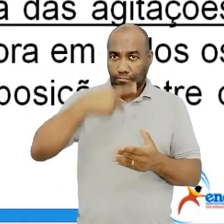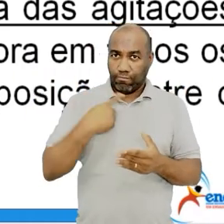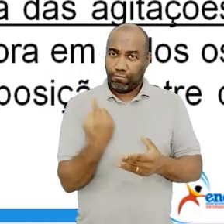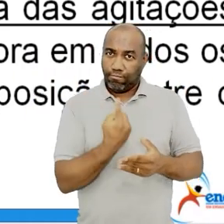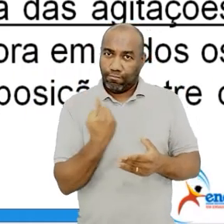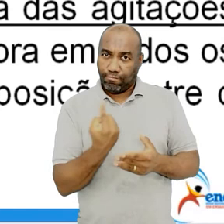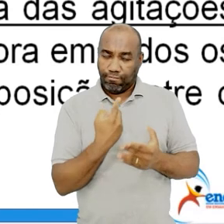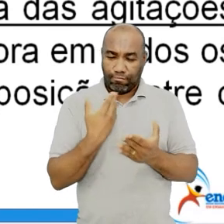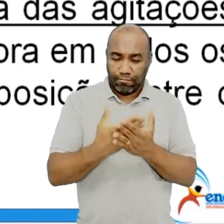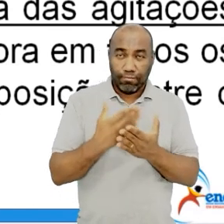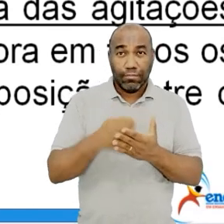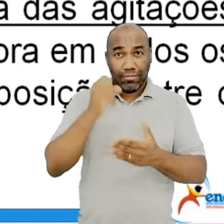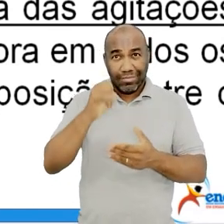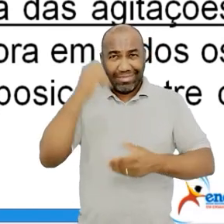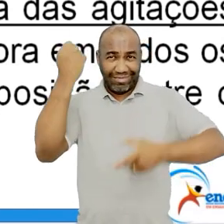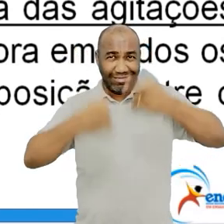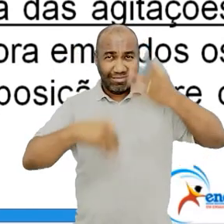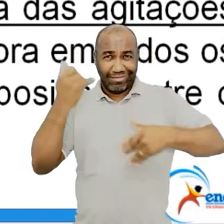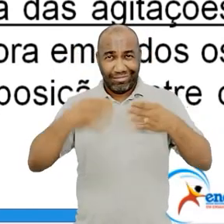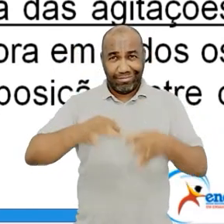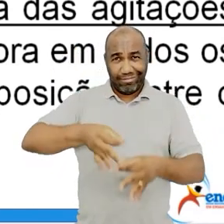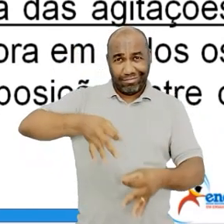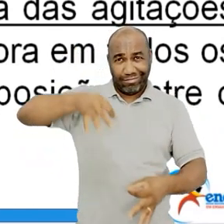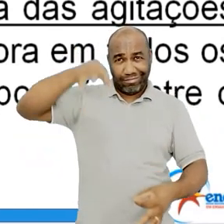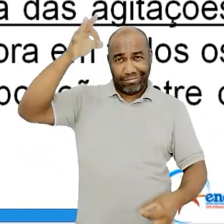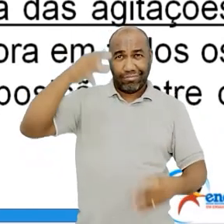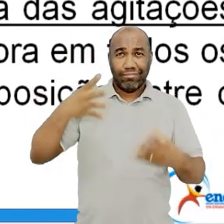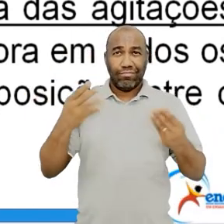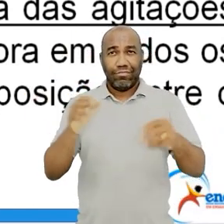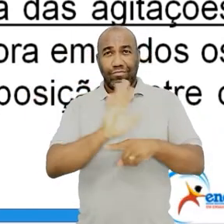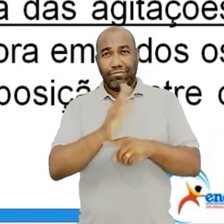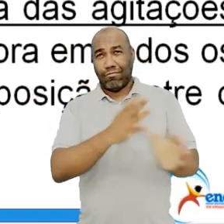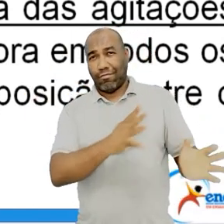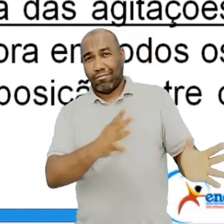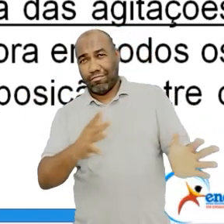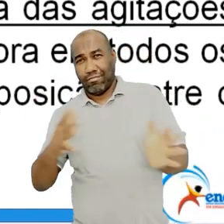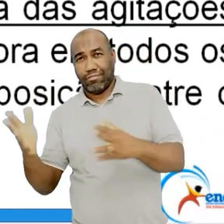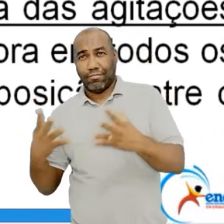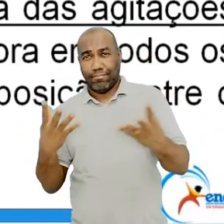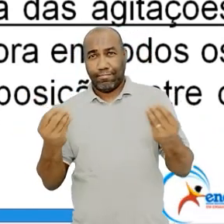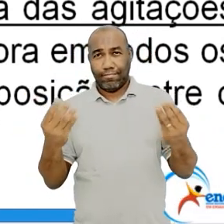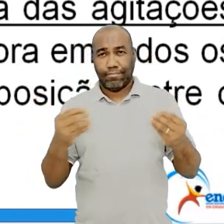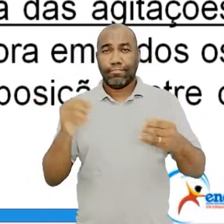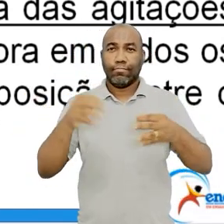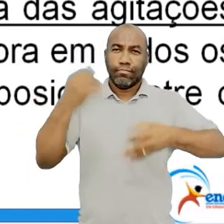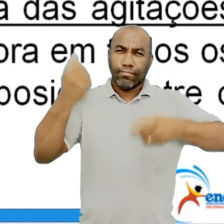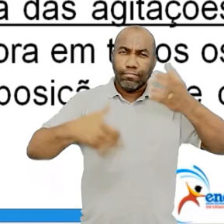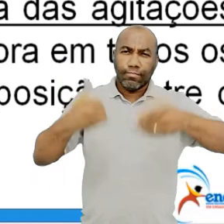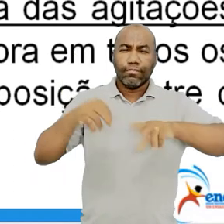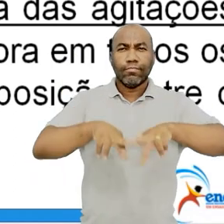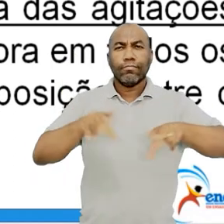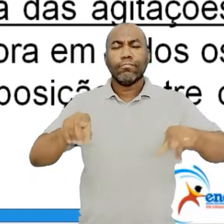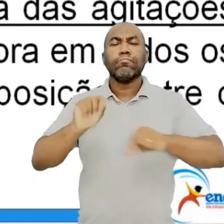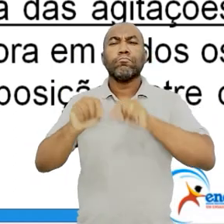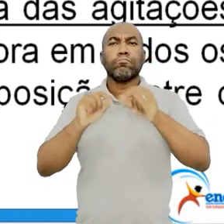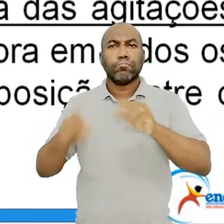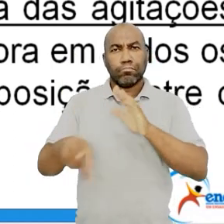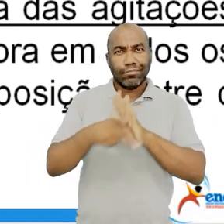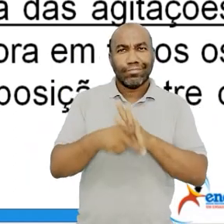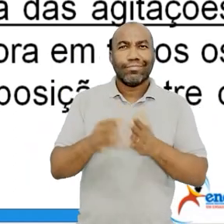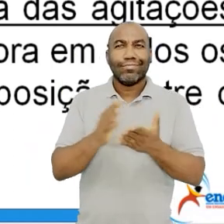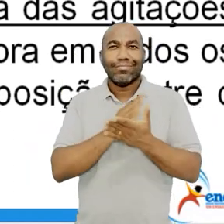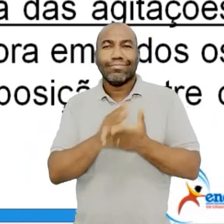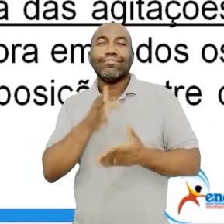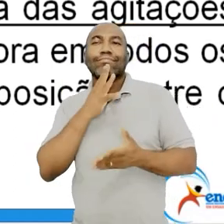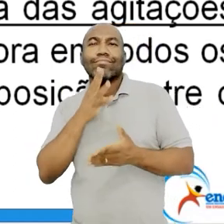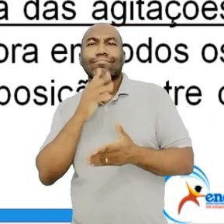Senão o vídeo fica muito longo. Então, para vocês, as principais revistas que surgiram durante o movimento, a função de